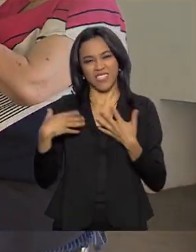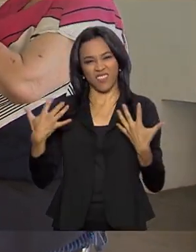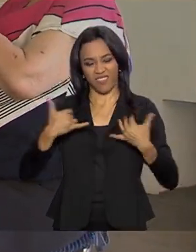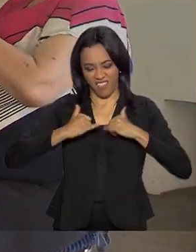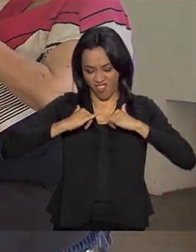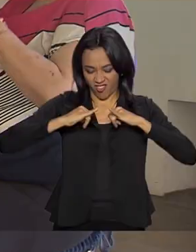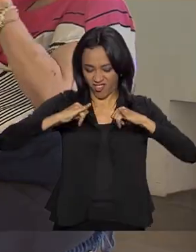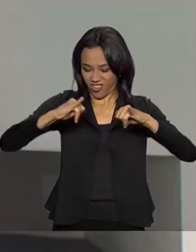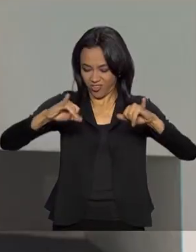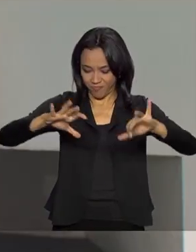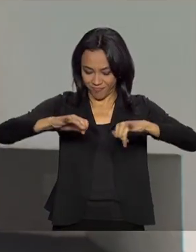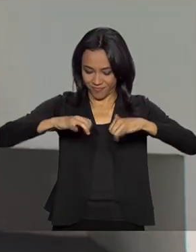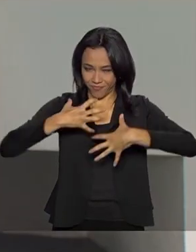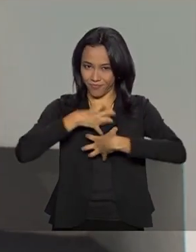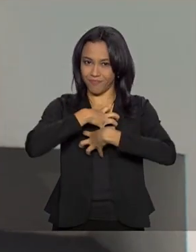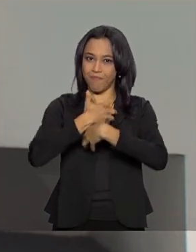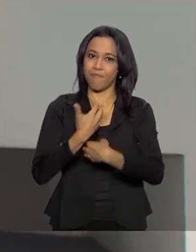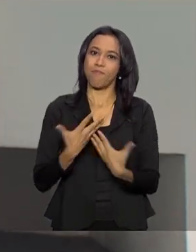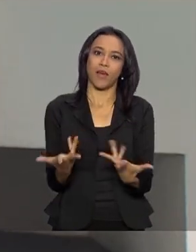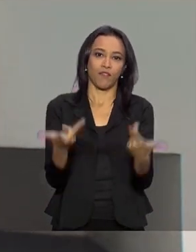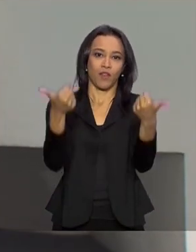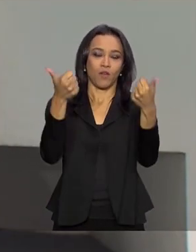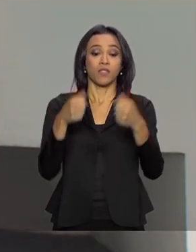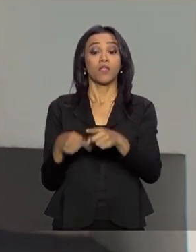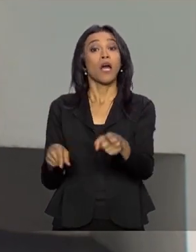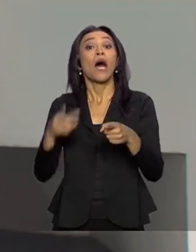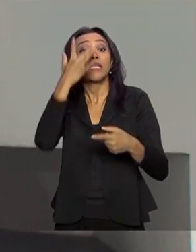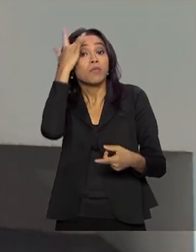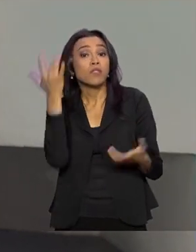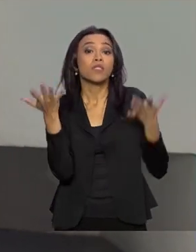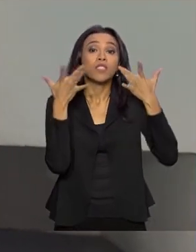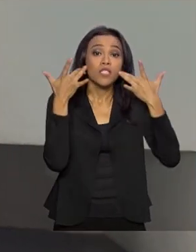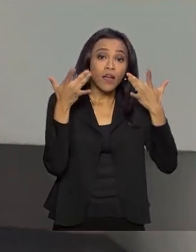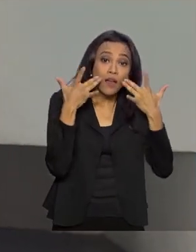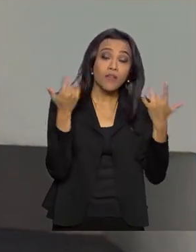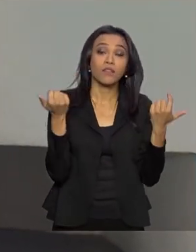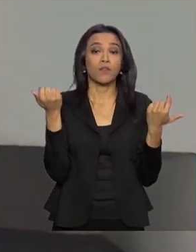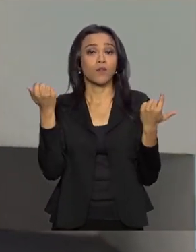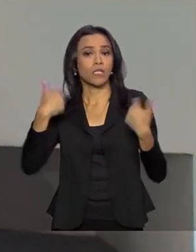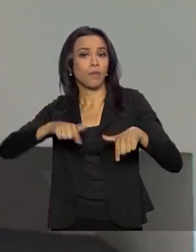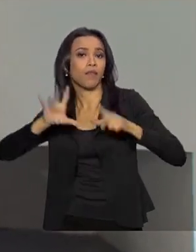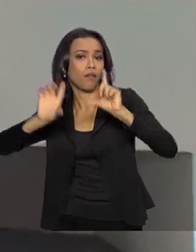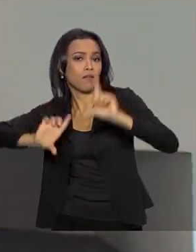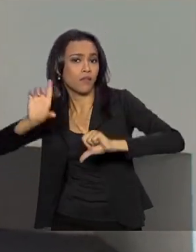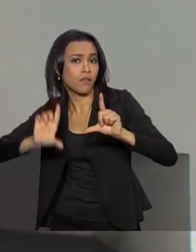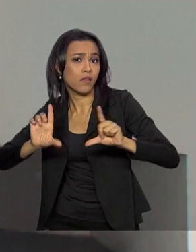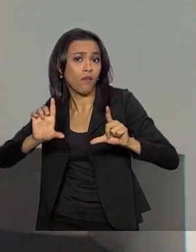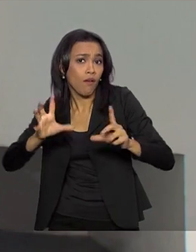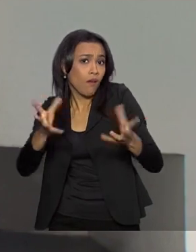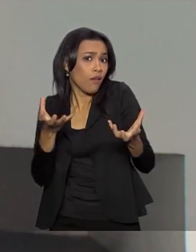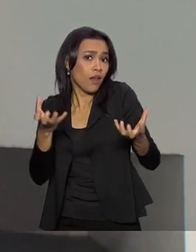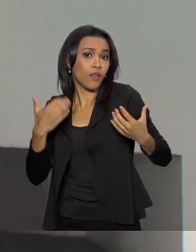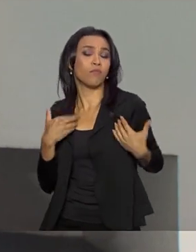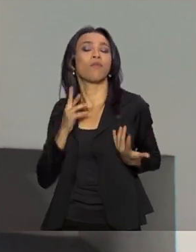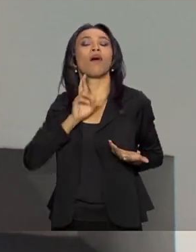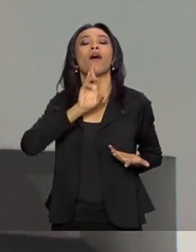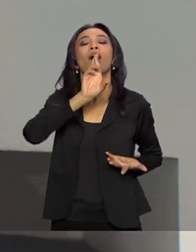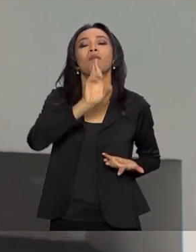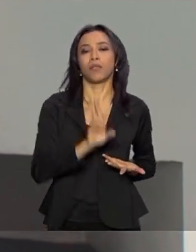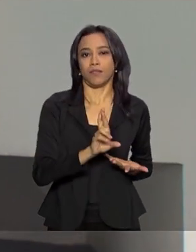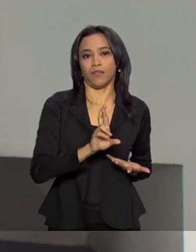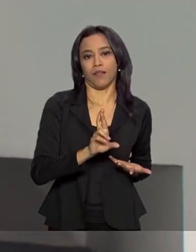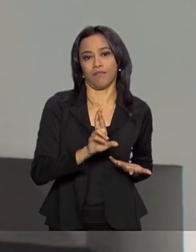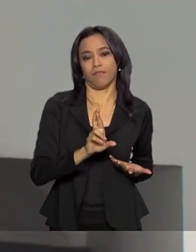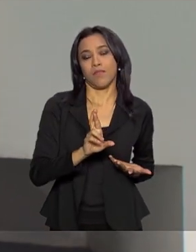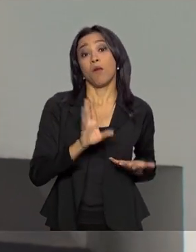passa para a gente. as pessoas têm que fazer em teatro, têm que fazer em televisão querendo representar, porque